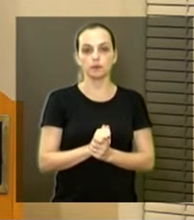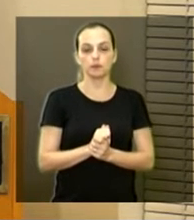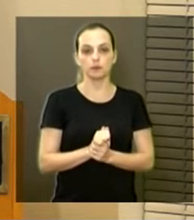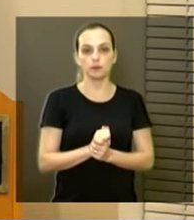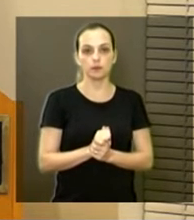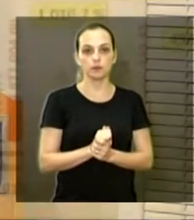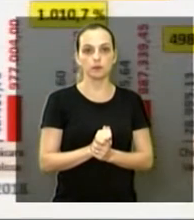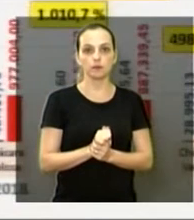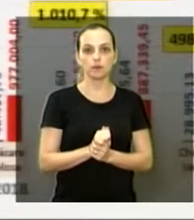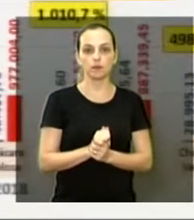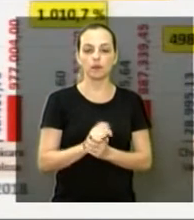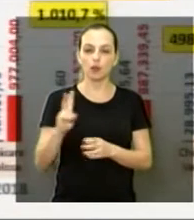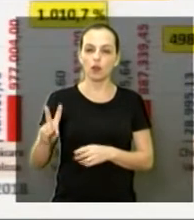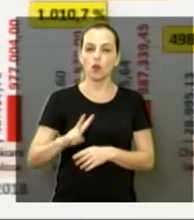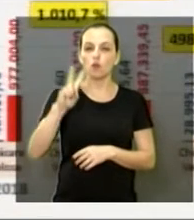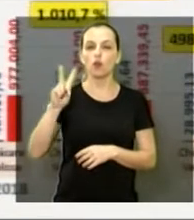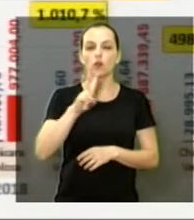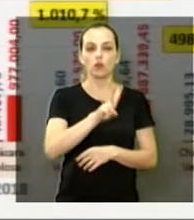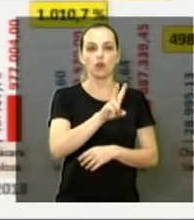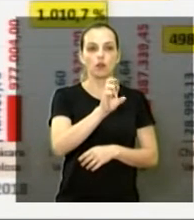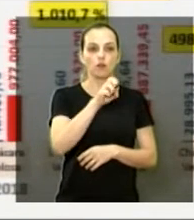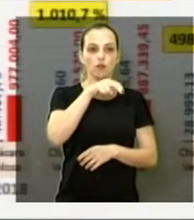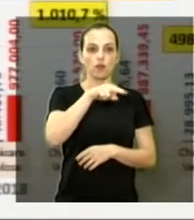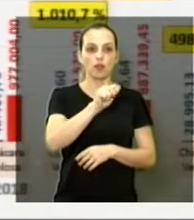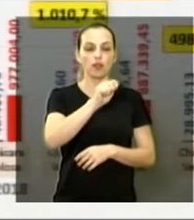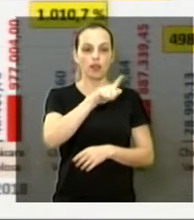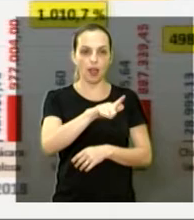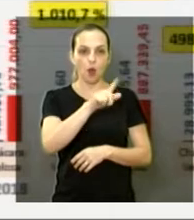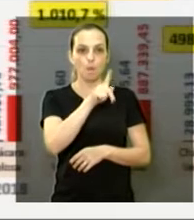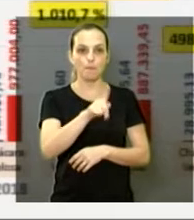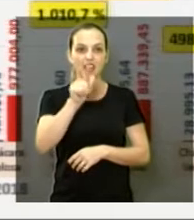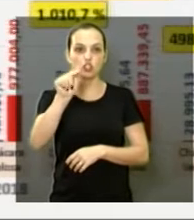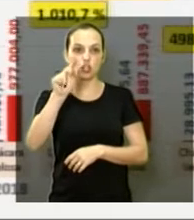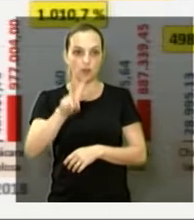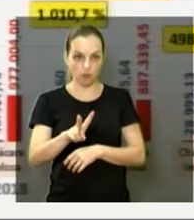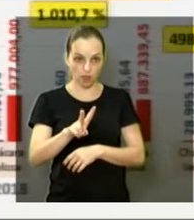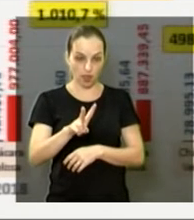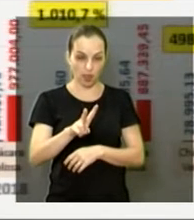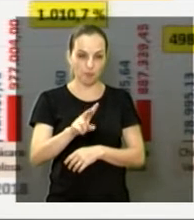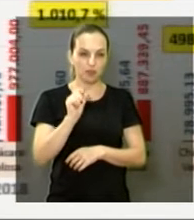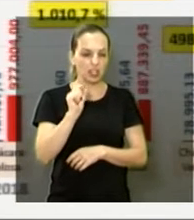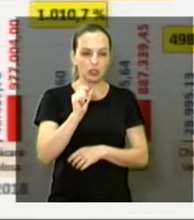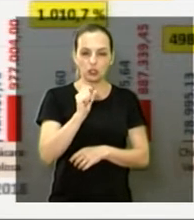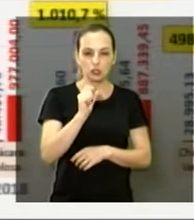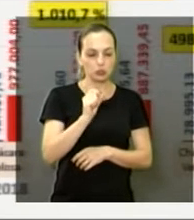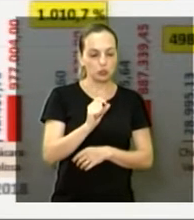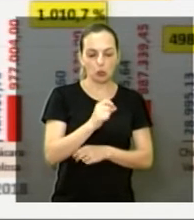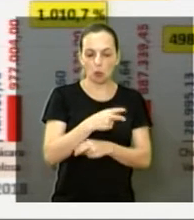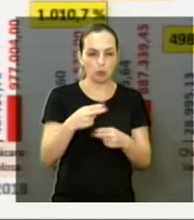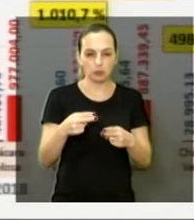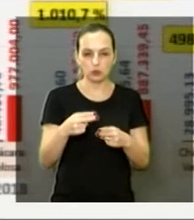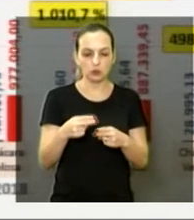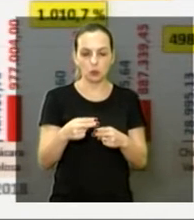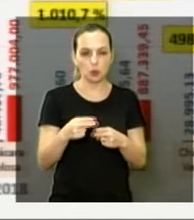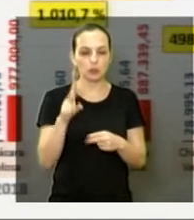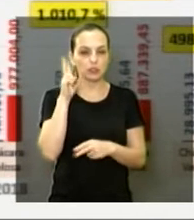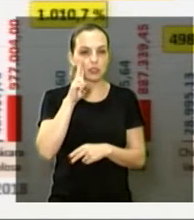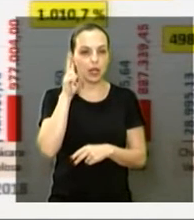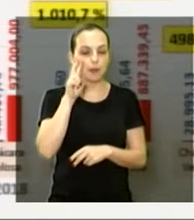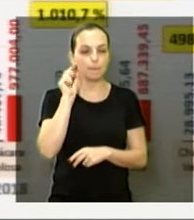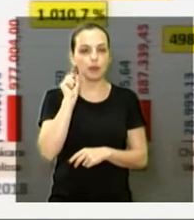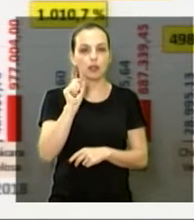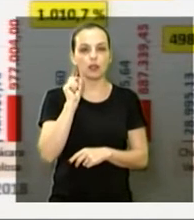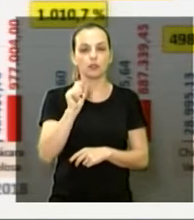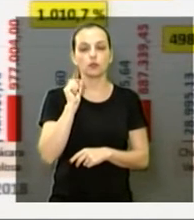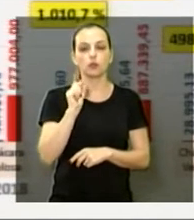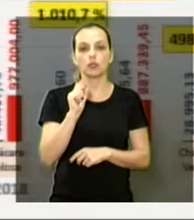Os valores venais, eu quero passar aqui valor venal, e depois o IPTU de alguns casos gritantes. Lembrando, inclusive, que